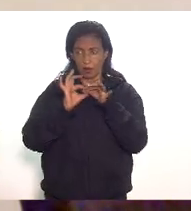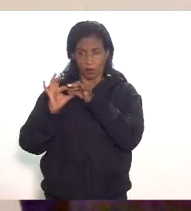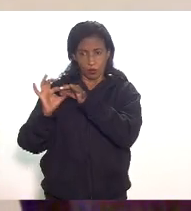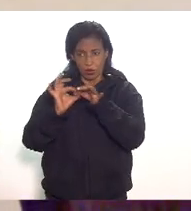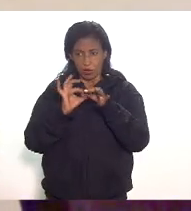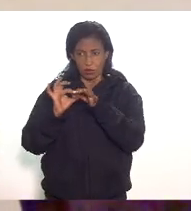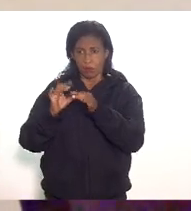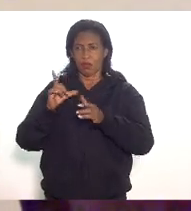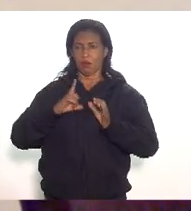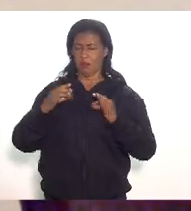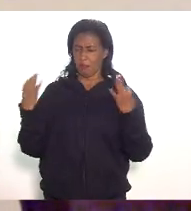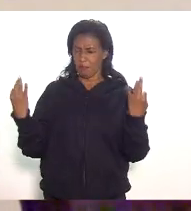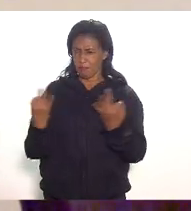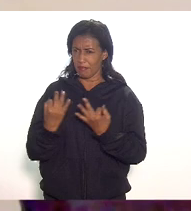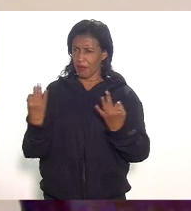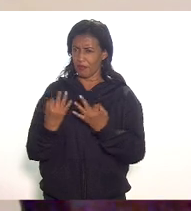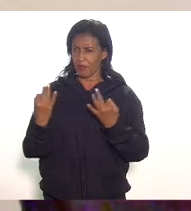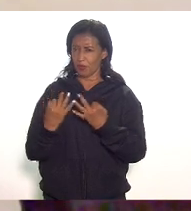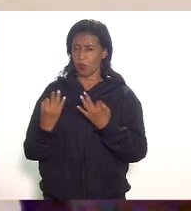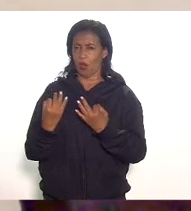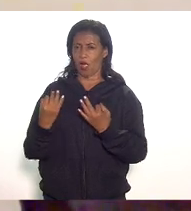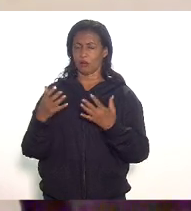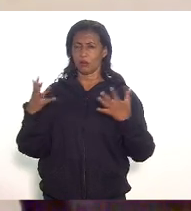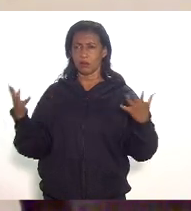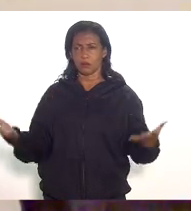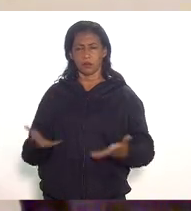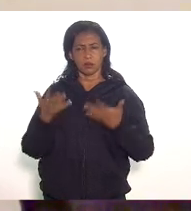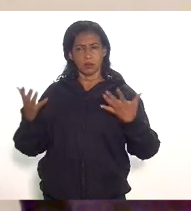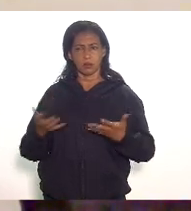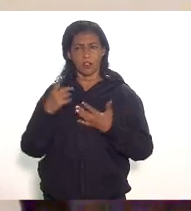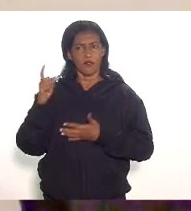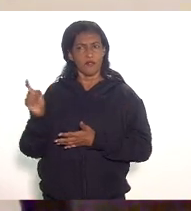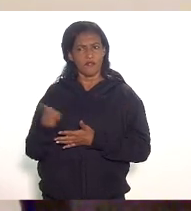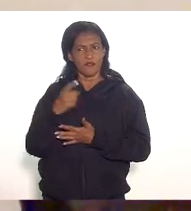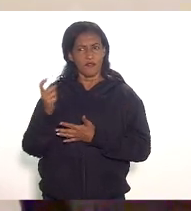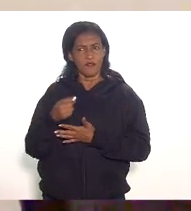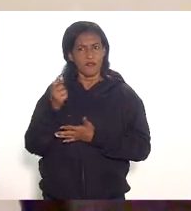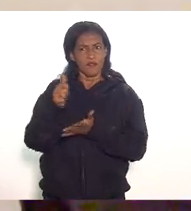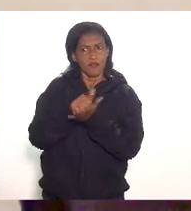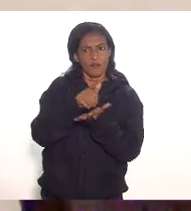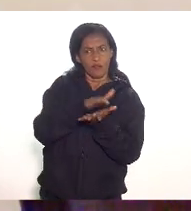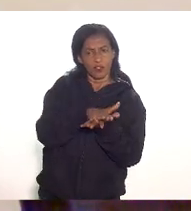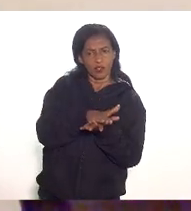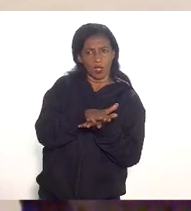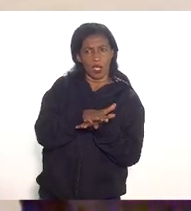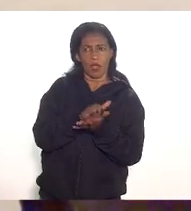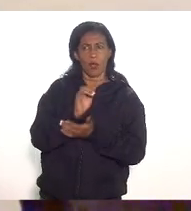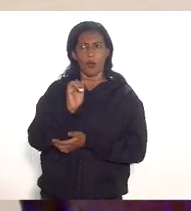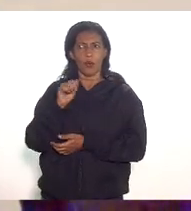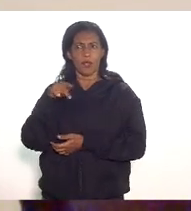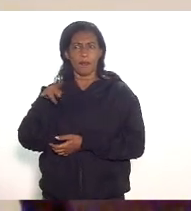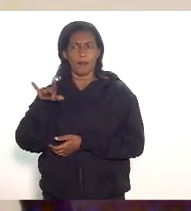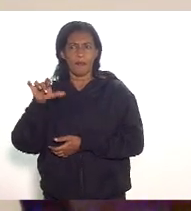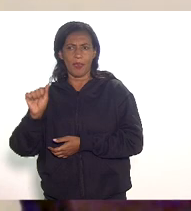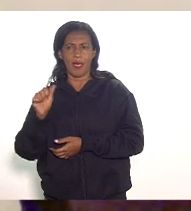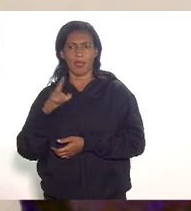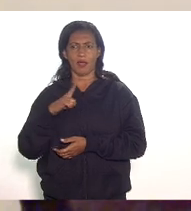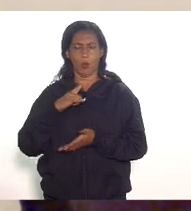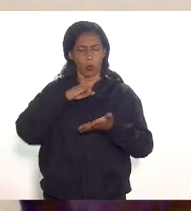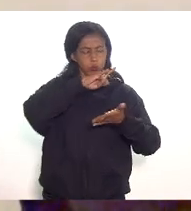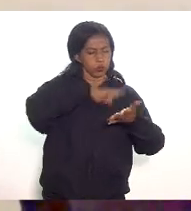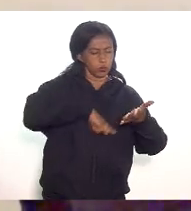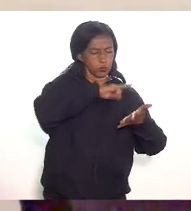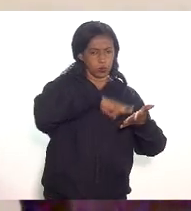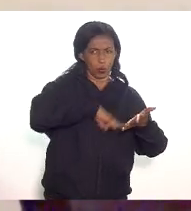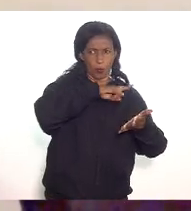aperfeiçoado muito nessa questão dos incentivos fiscais o IPEA elaborou um documento que chama avaliação